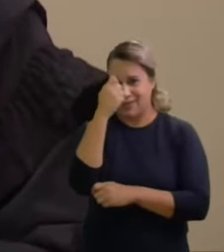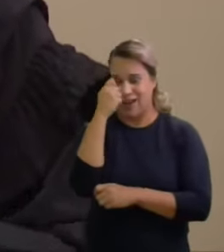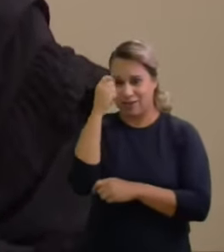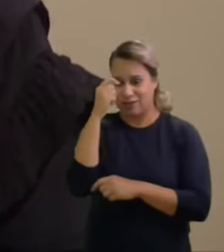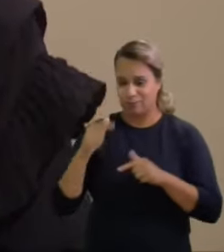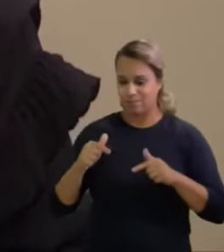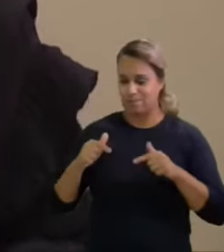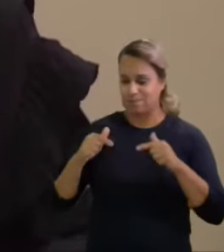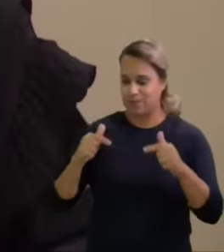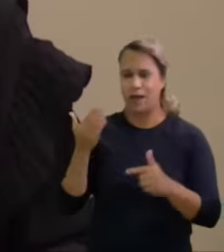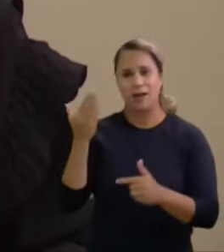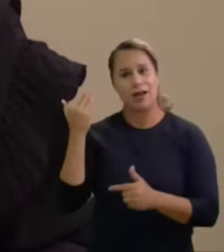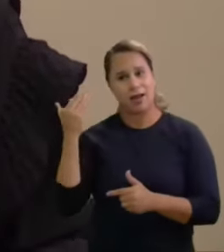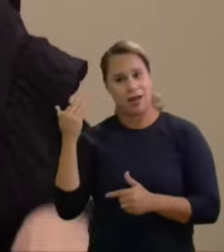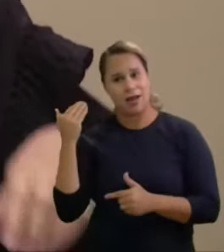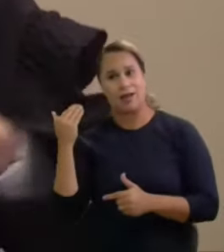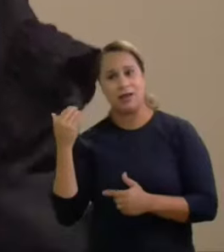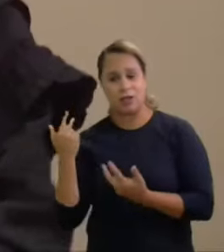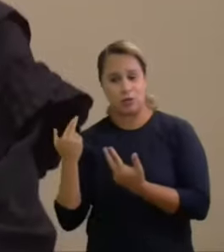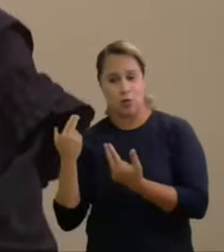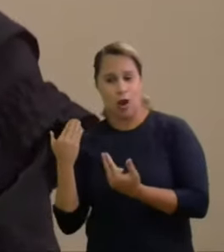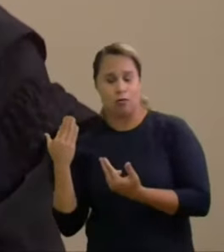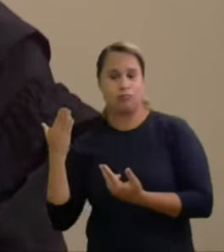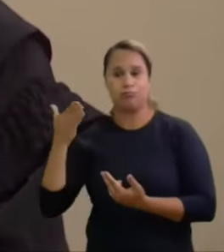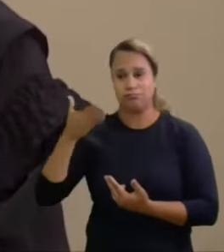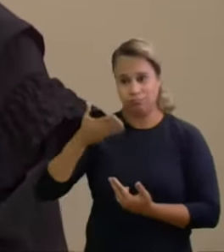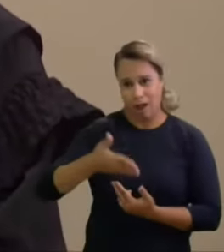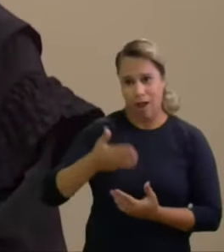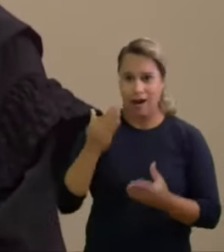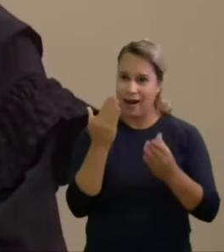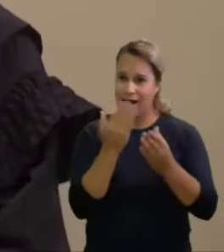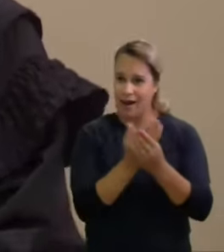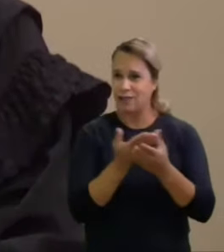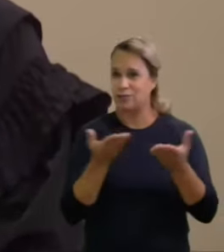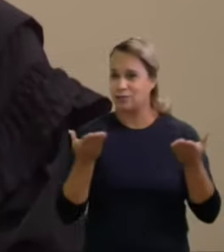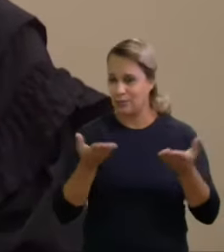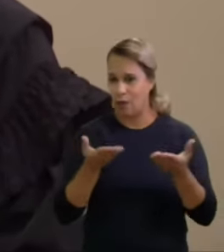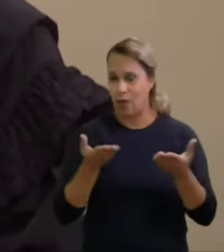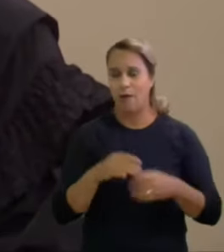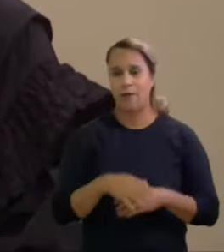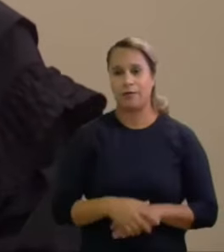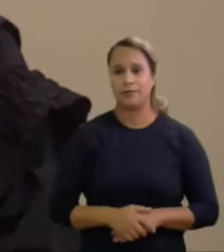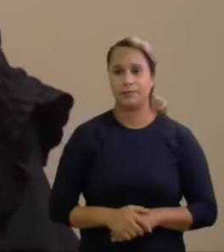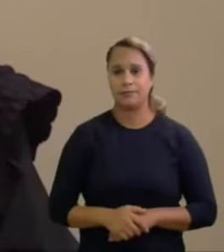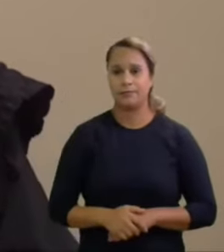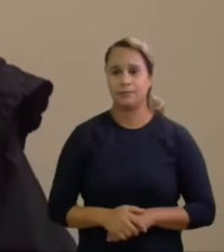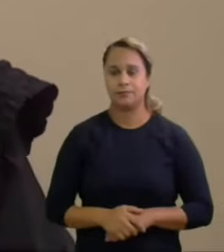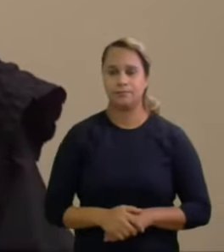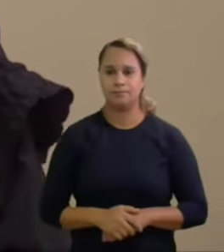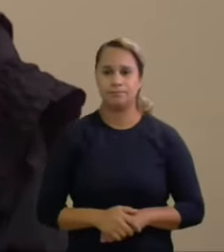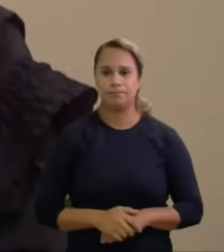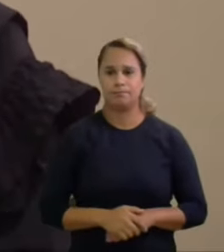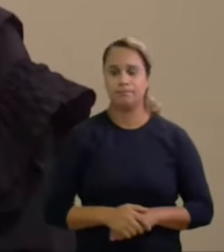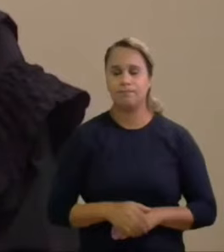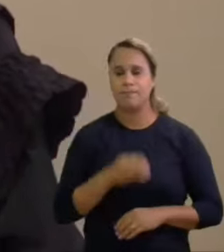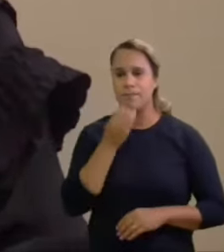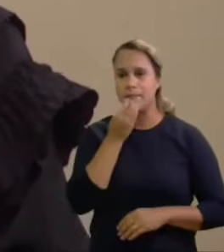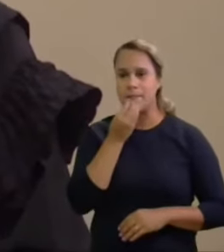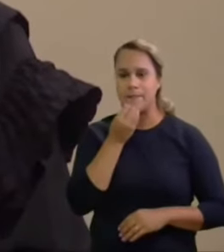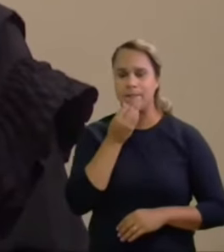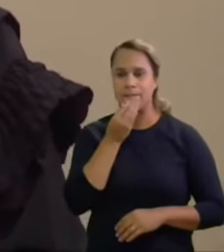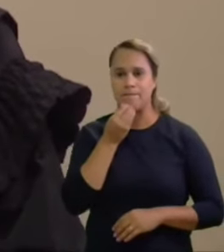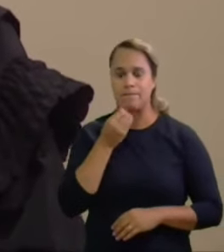presente caso resta assim analisar a questão sob o ponto de vista do abuso do poder econômico